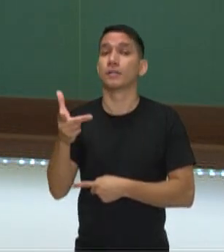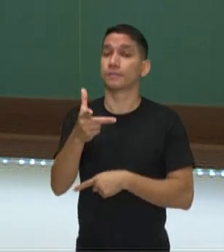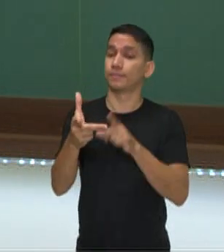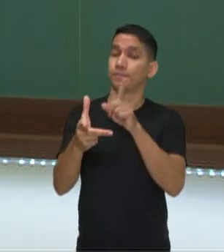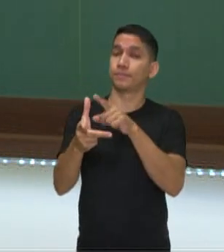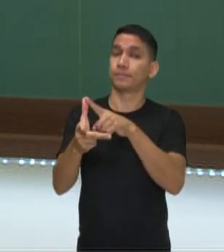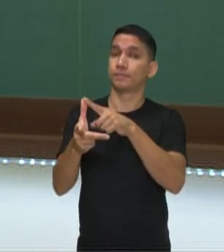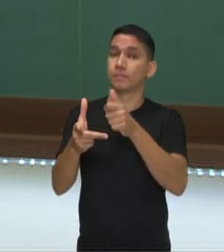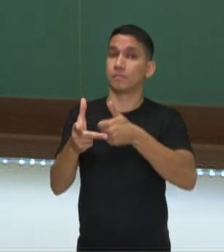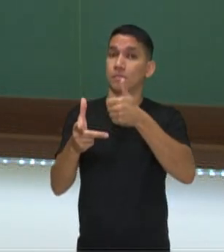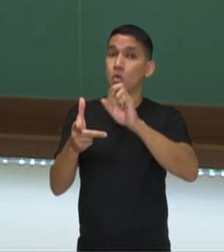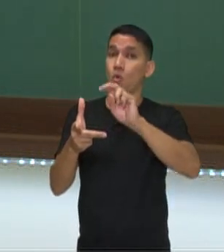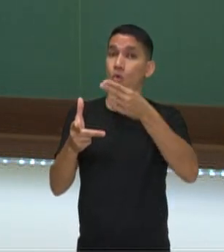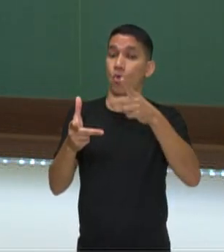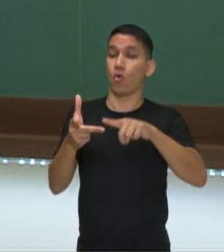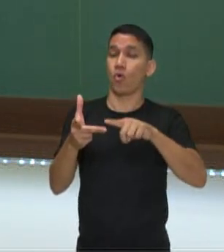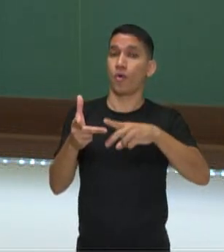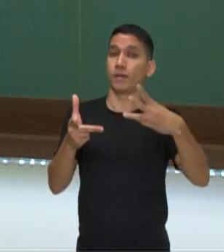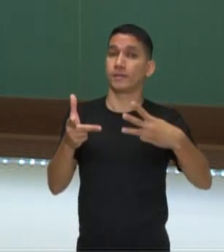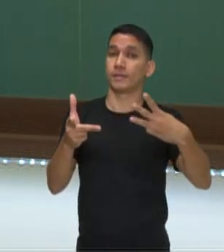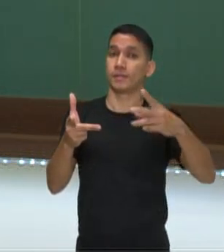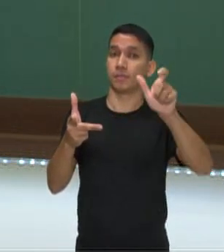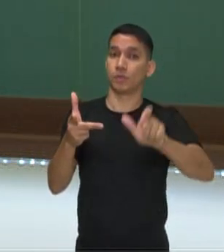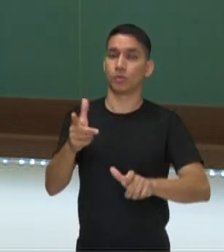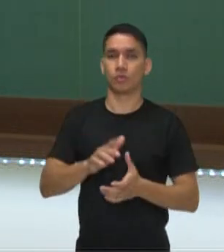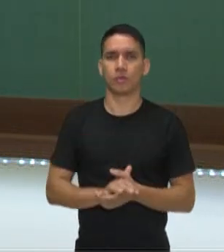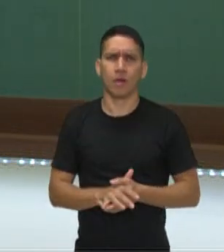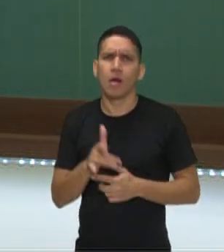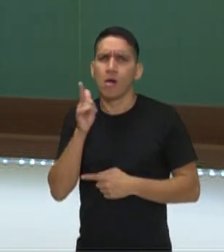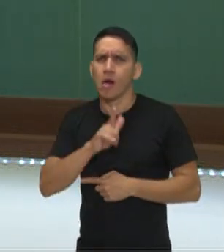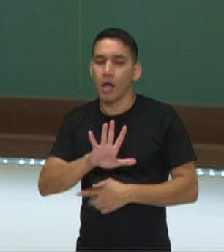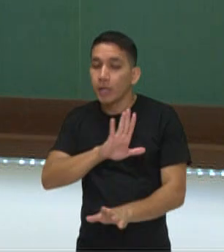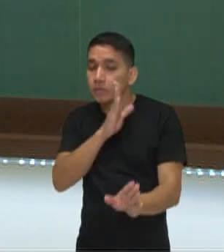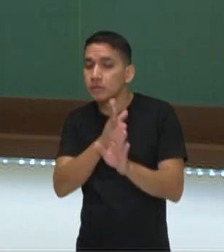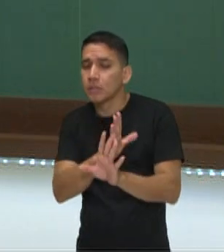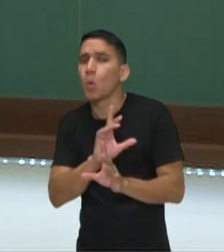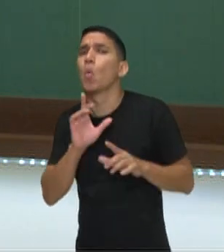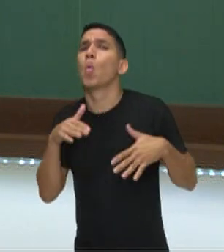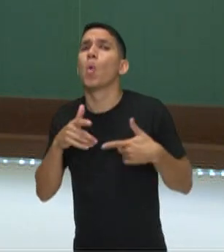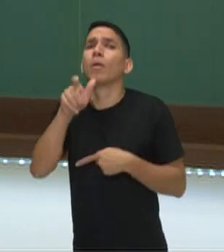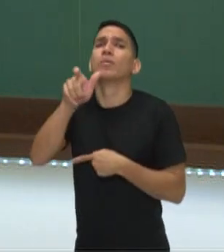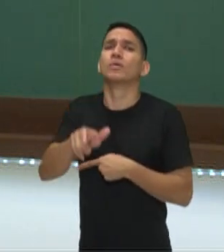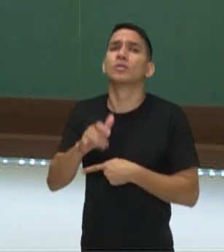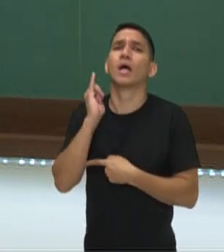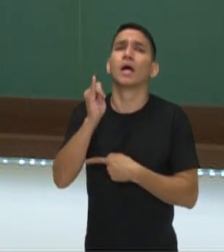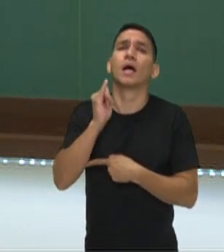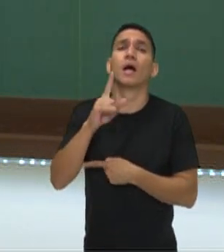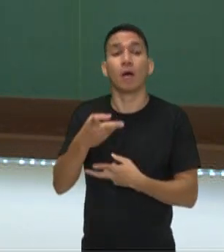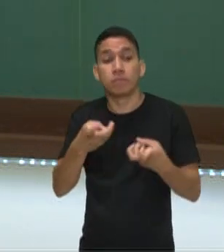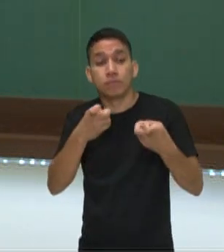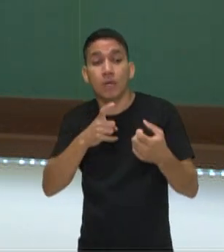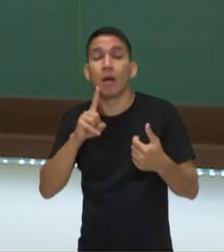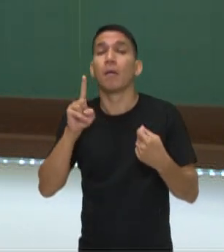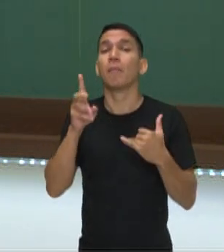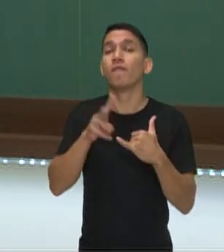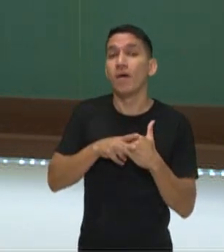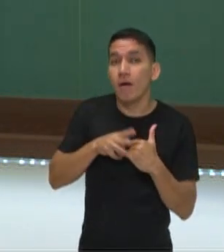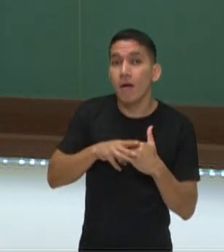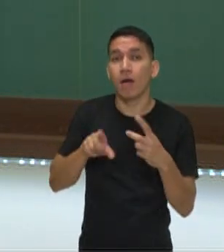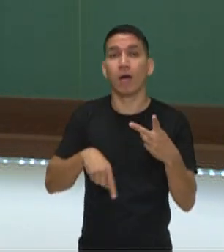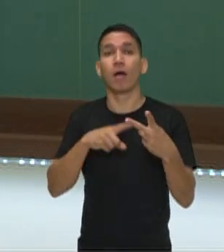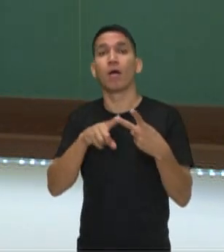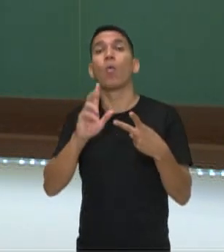ou terceira pessoa. Para identificar o narrador, eu tenho que observar quem? Os verbos, os pronomes